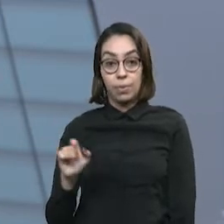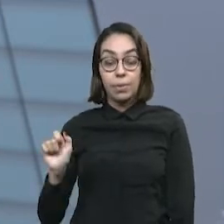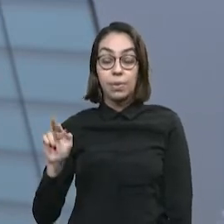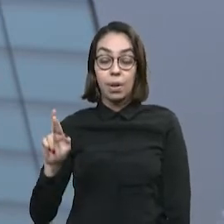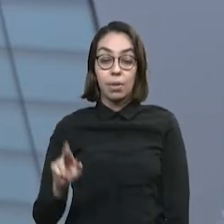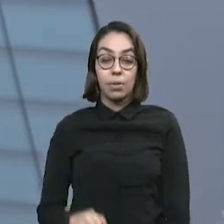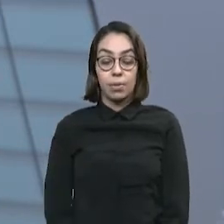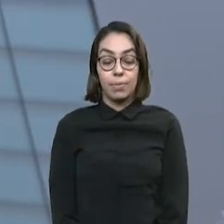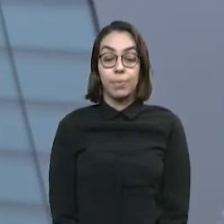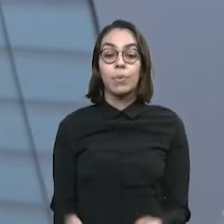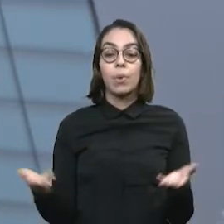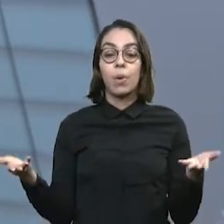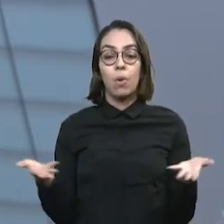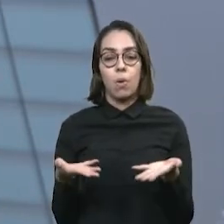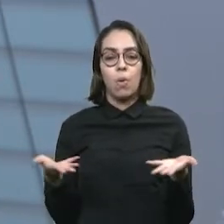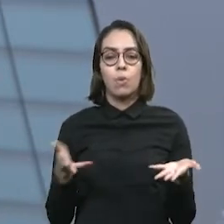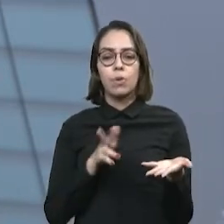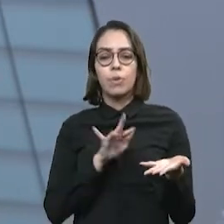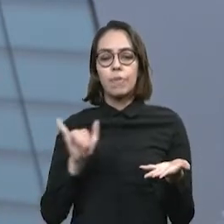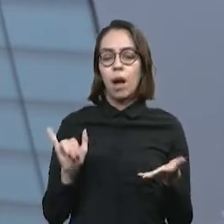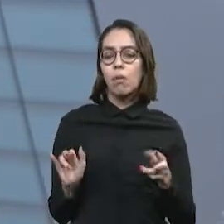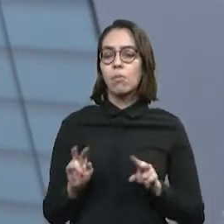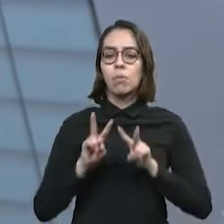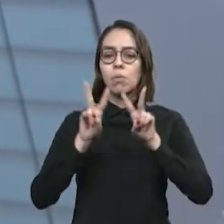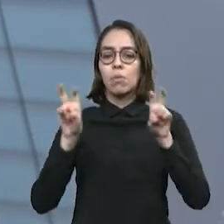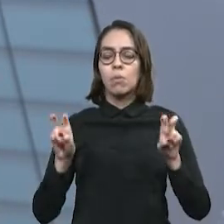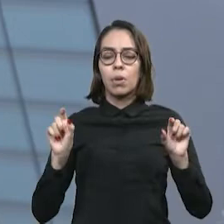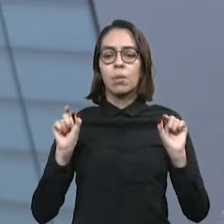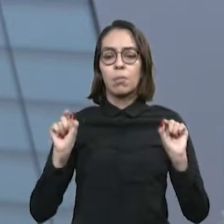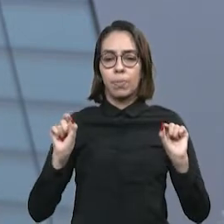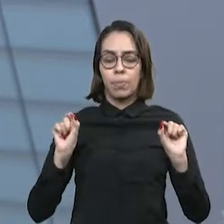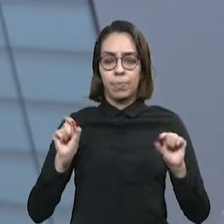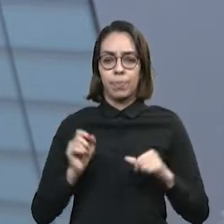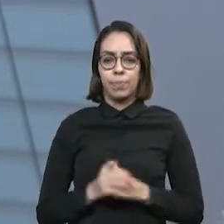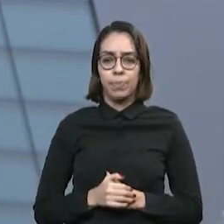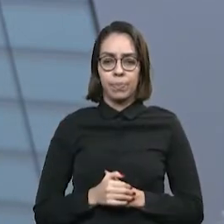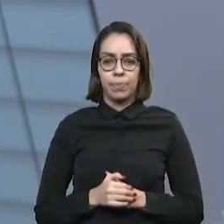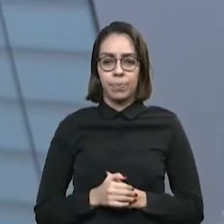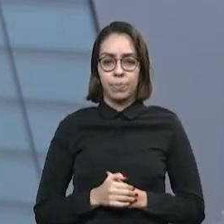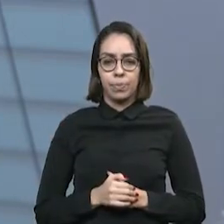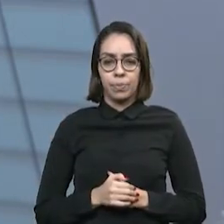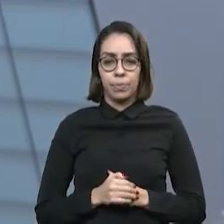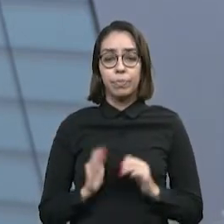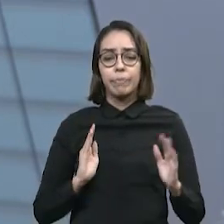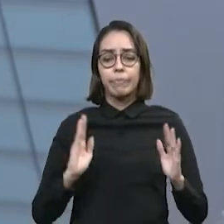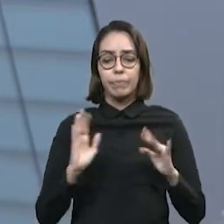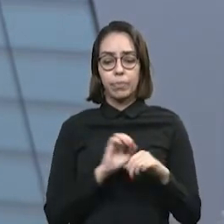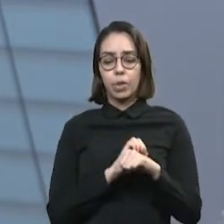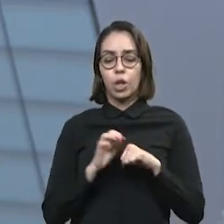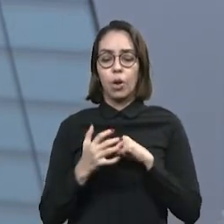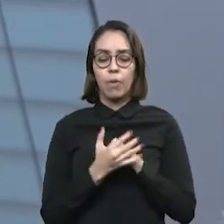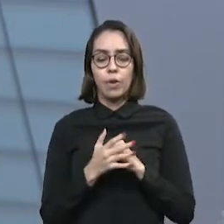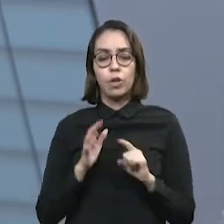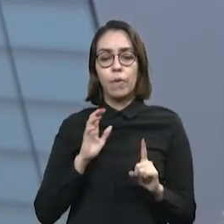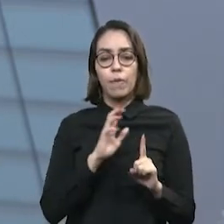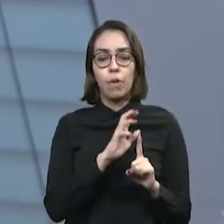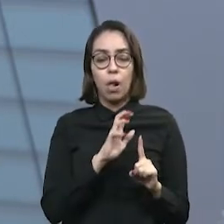a crise e o impacto econômico que a pandemia gerou em